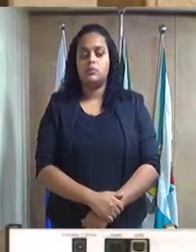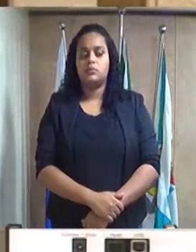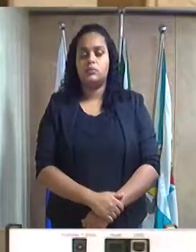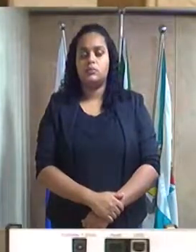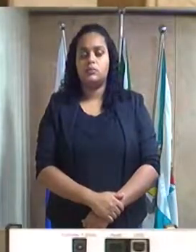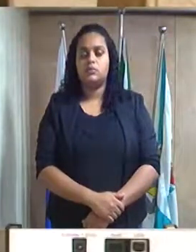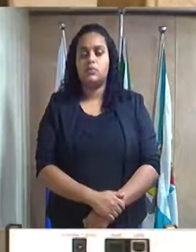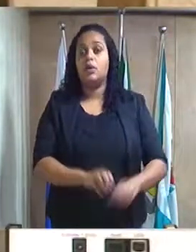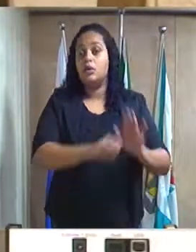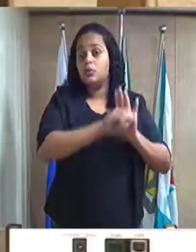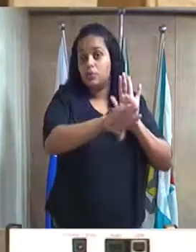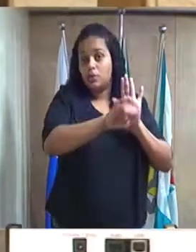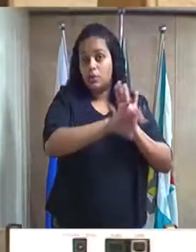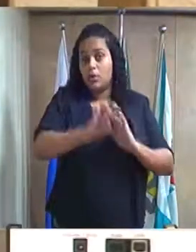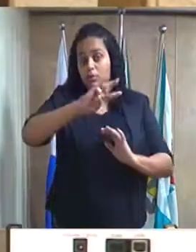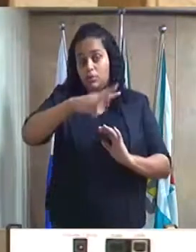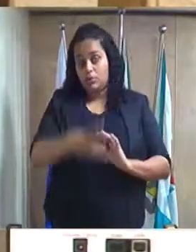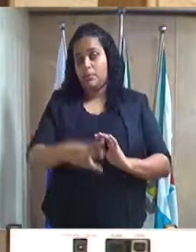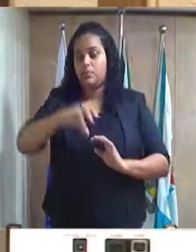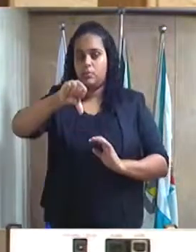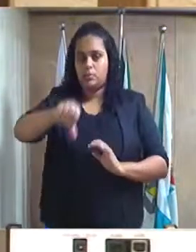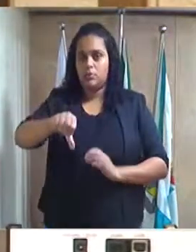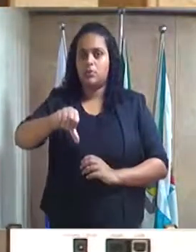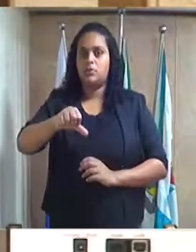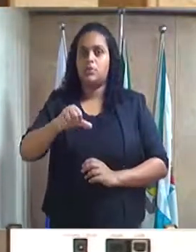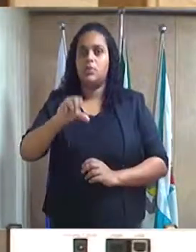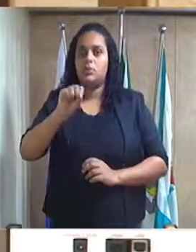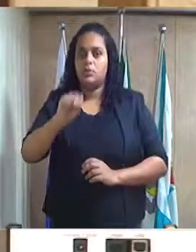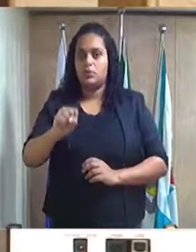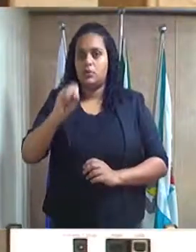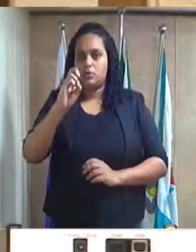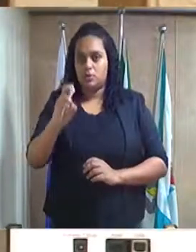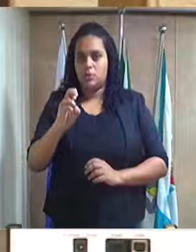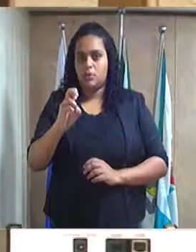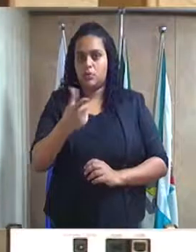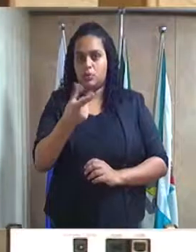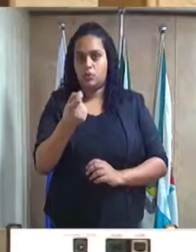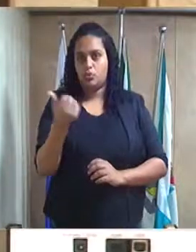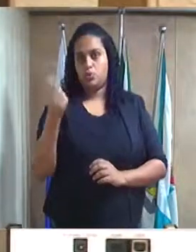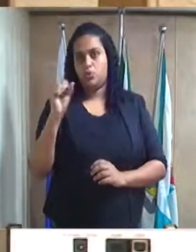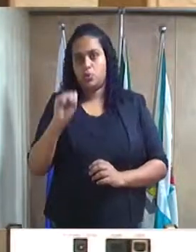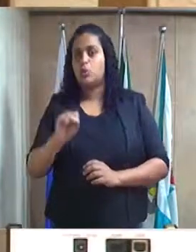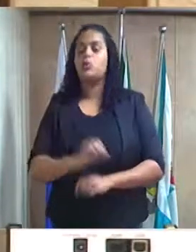Indicação número 3.975 de 2018.